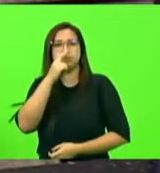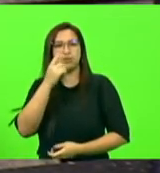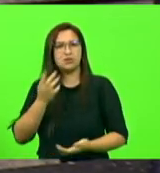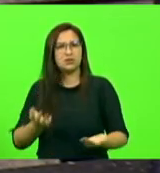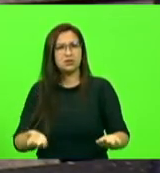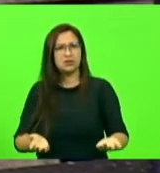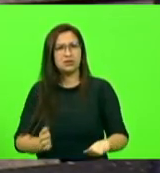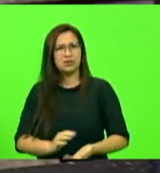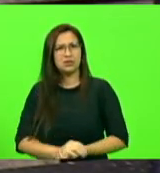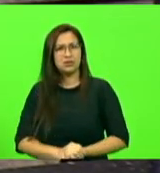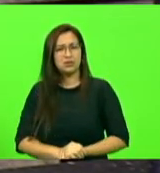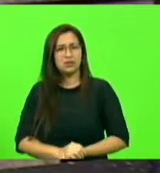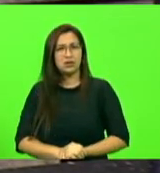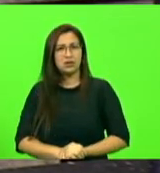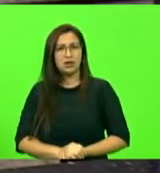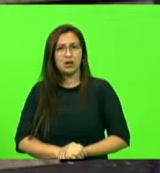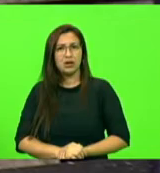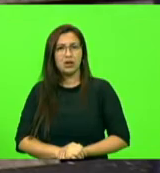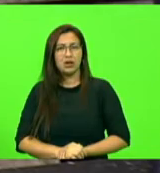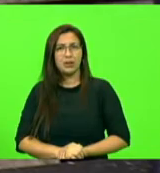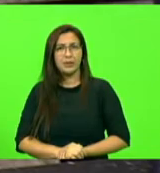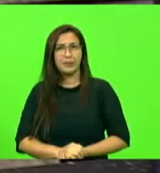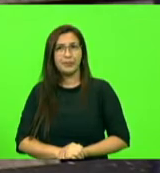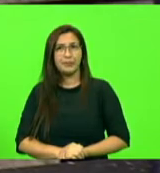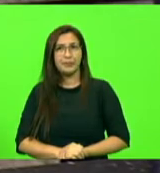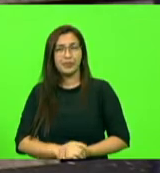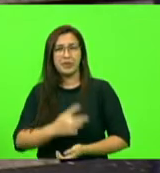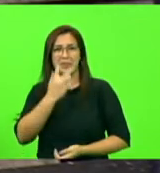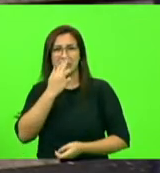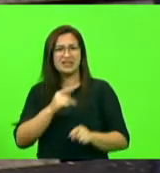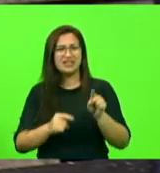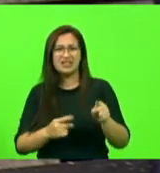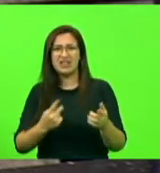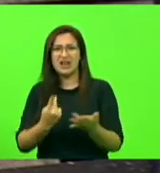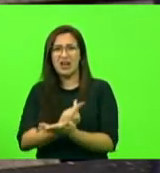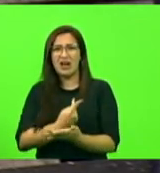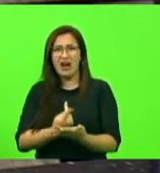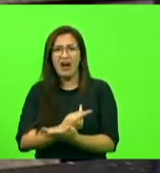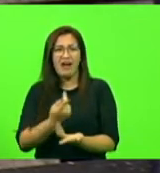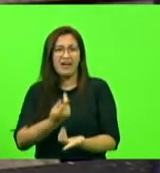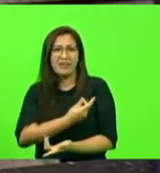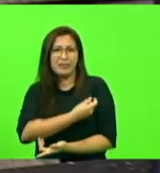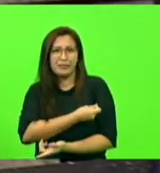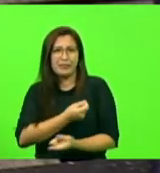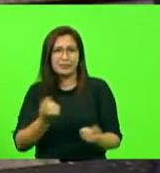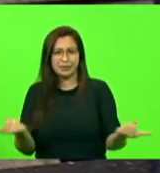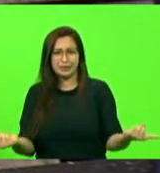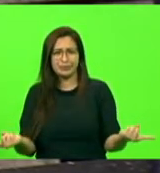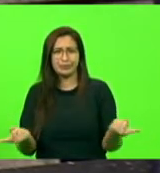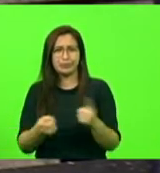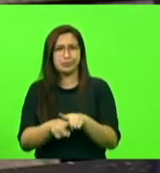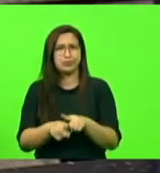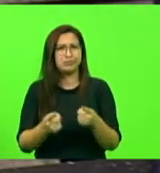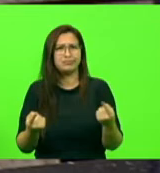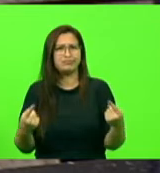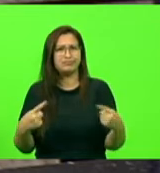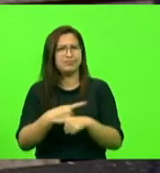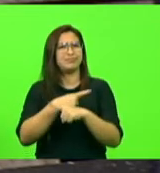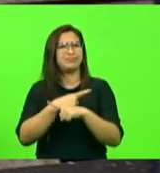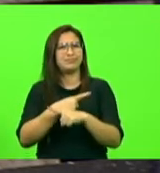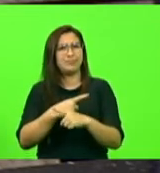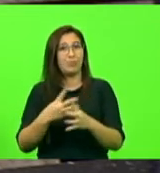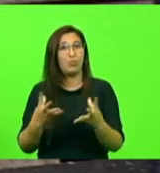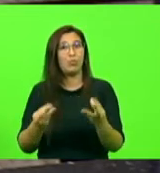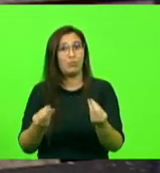Porque eu não vou nem entrar no detalhe das hipocrisias que é essa vacinação, as contradições que nós temos,